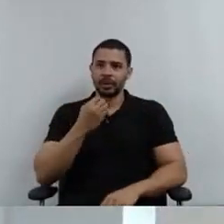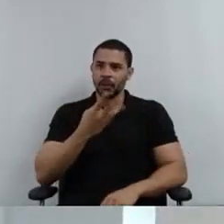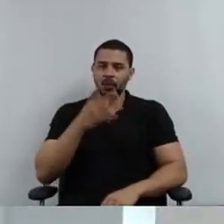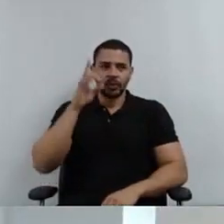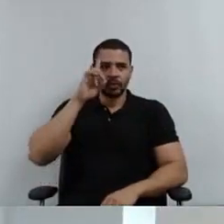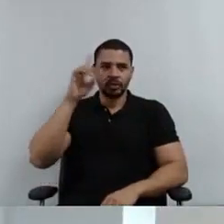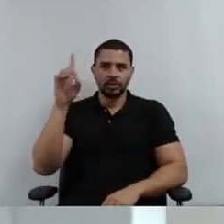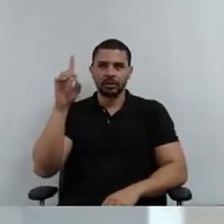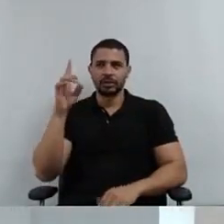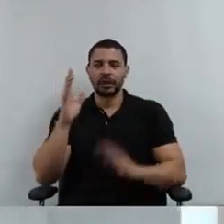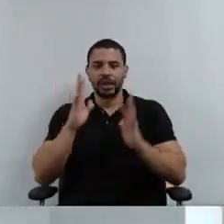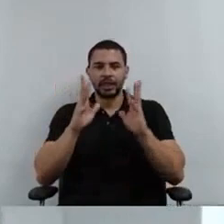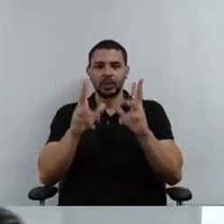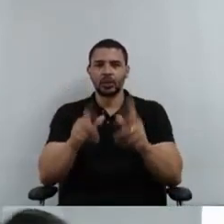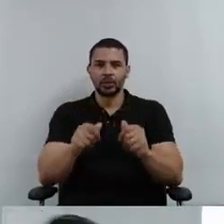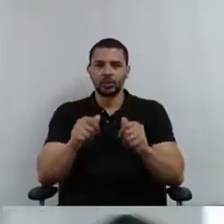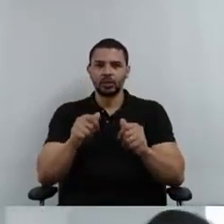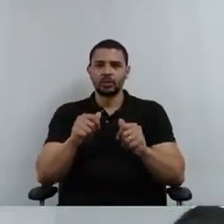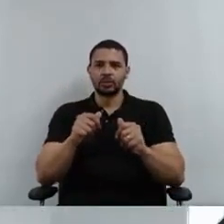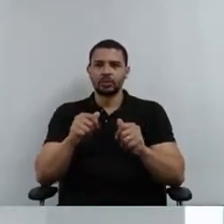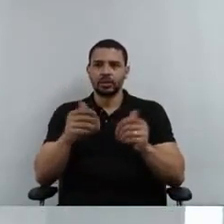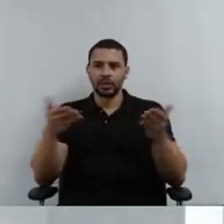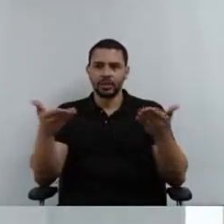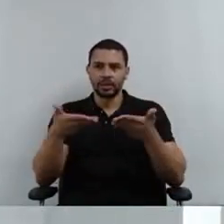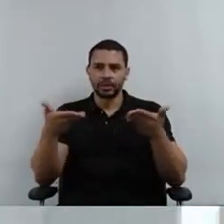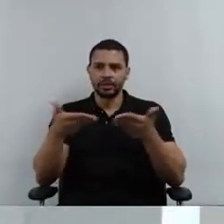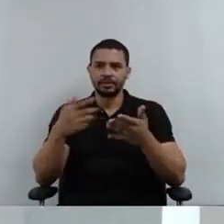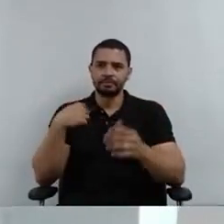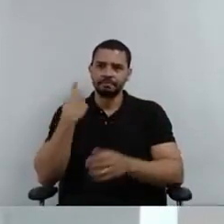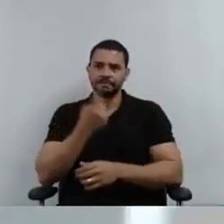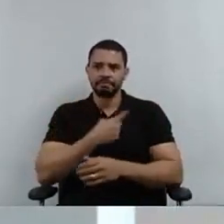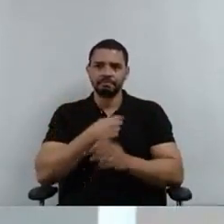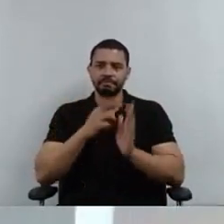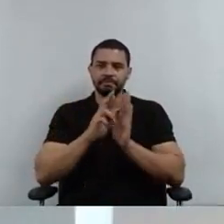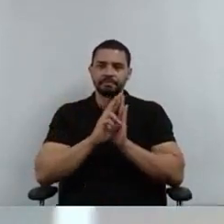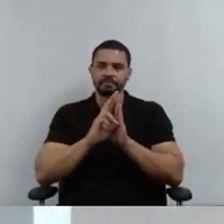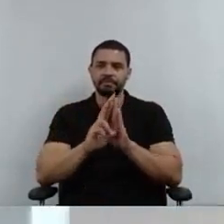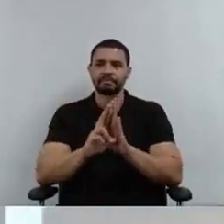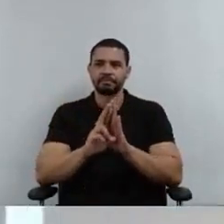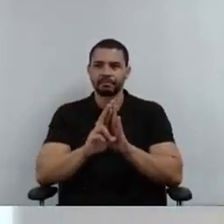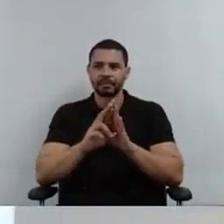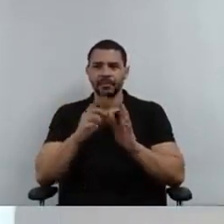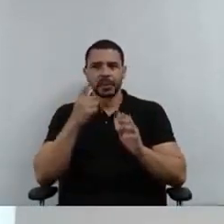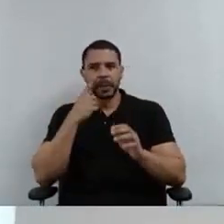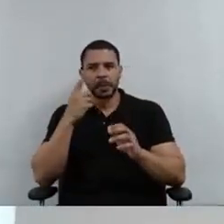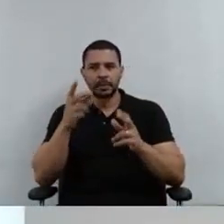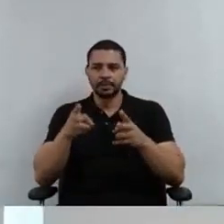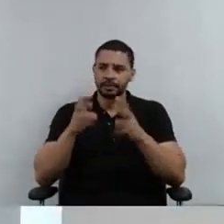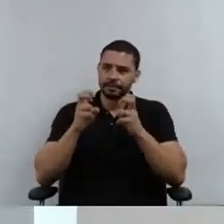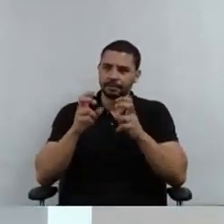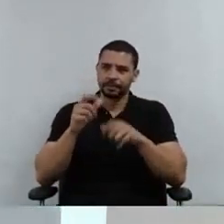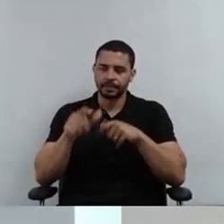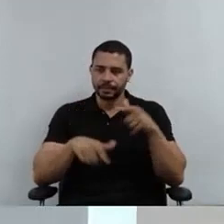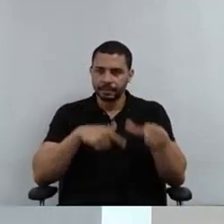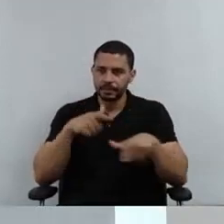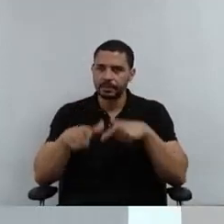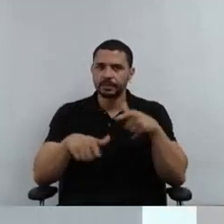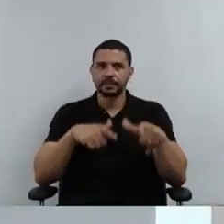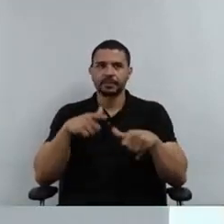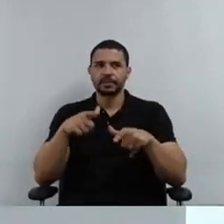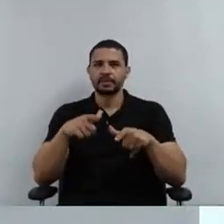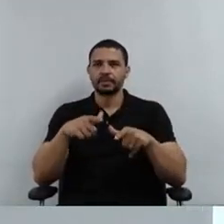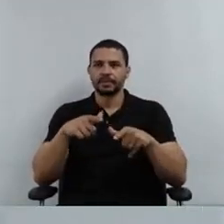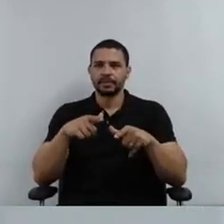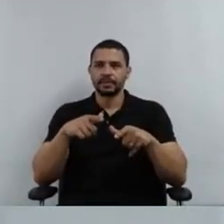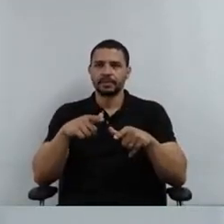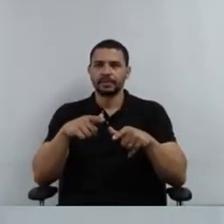As DPSP hoje, como entidade representativa dos anseios e necessidades da classe trabalhadora que integra os quadros de